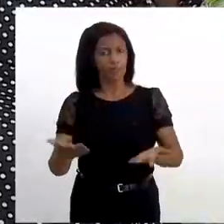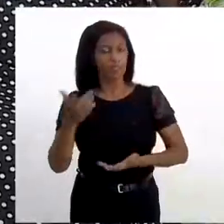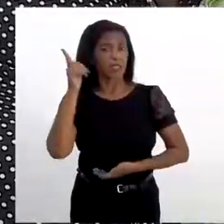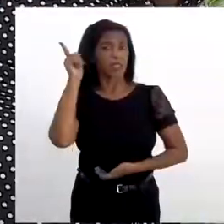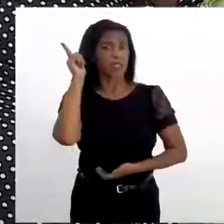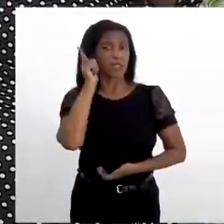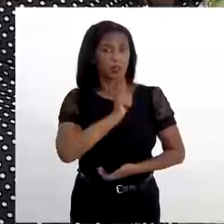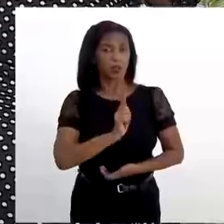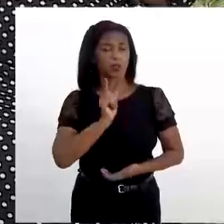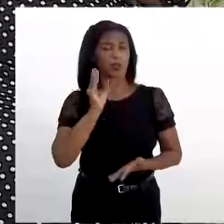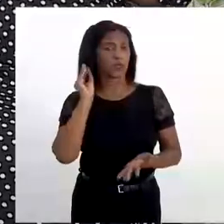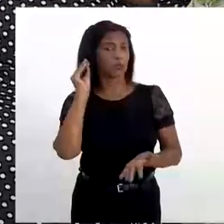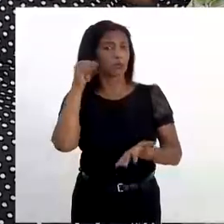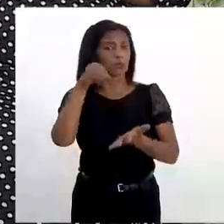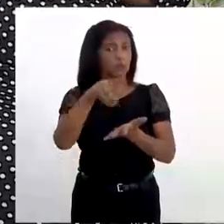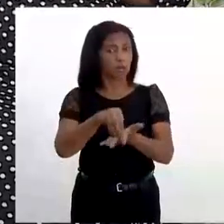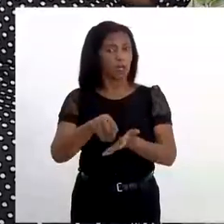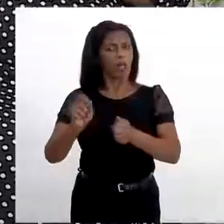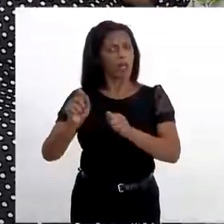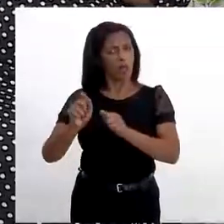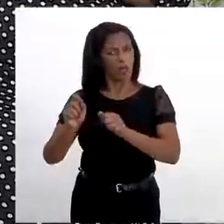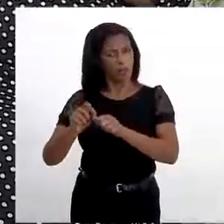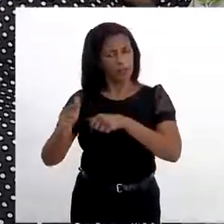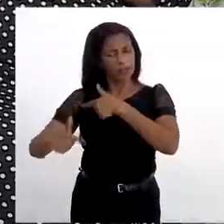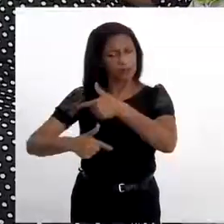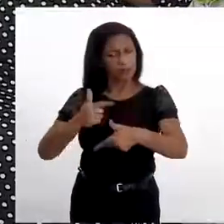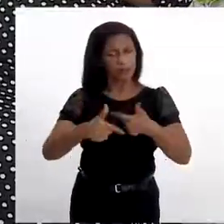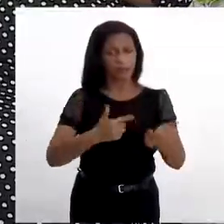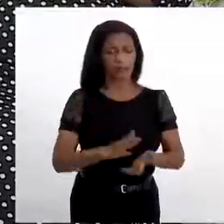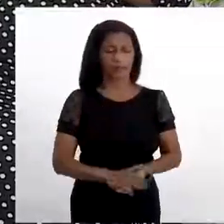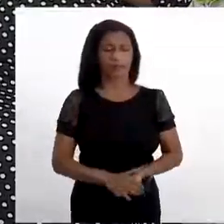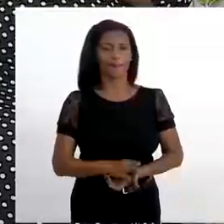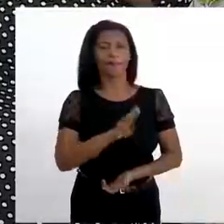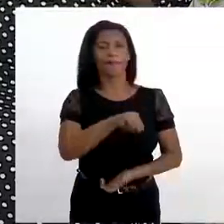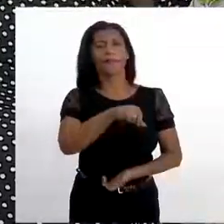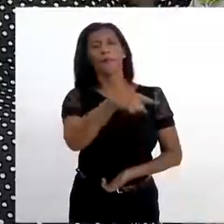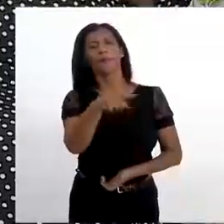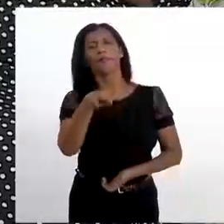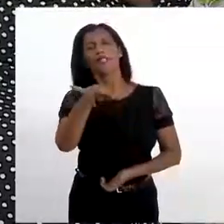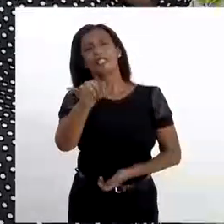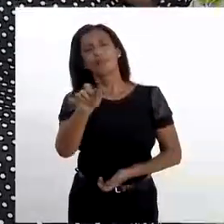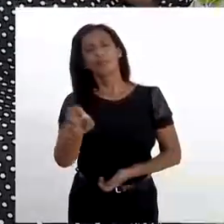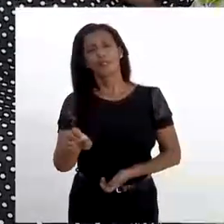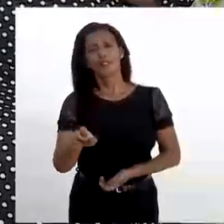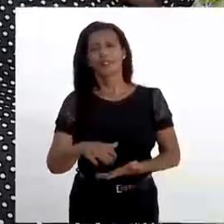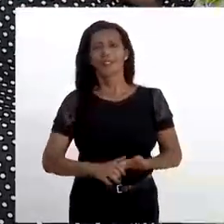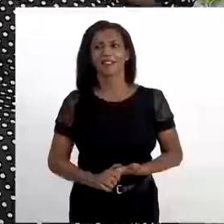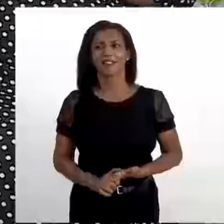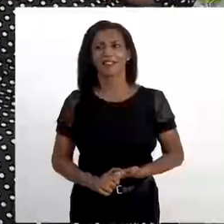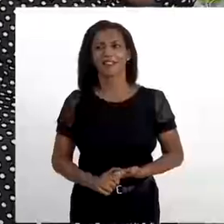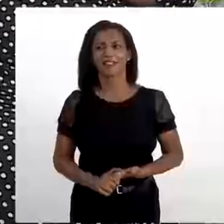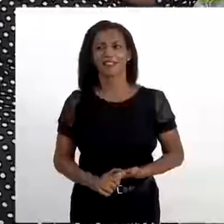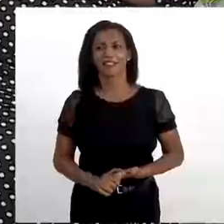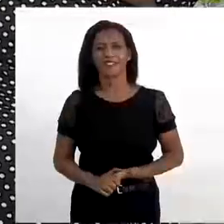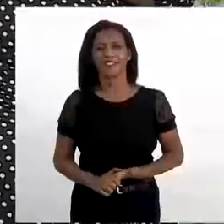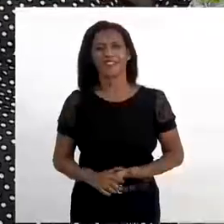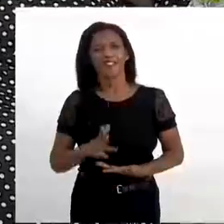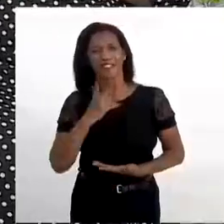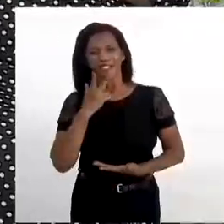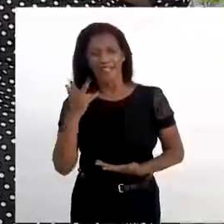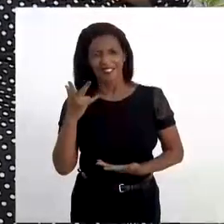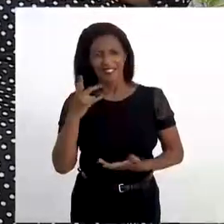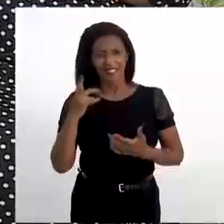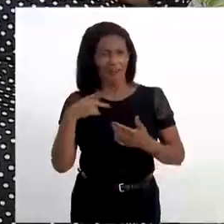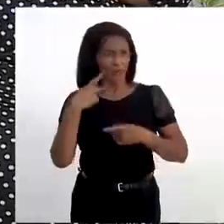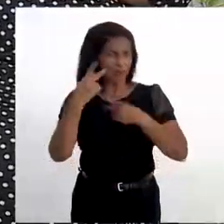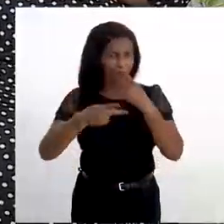que se consiga colocar a fazer isso. Mãe Nilce, a senhora gostaria de deixar suas